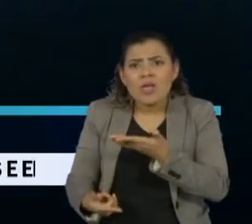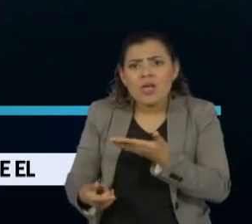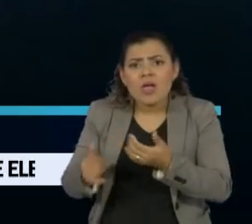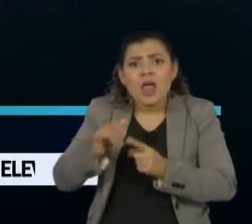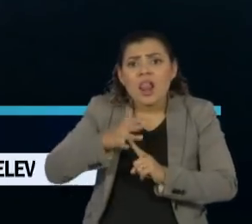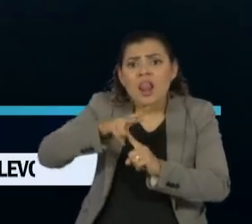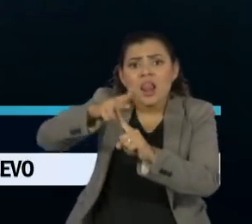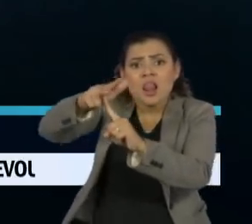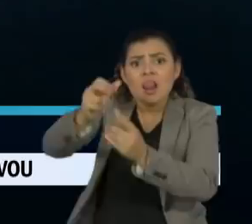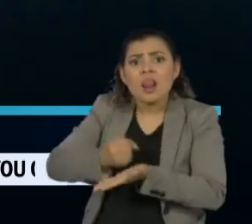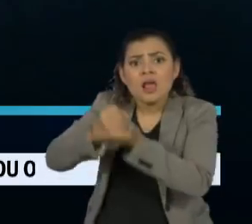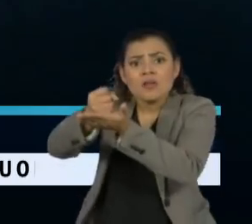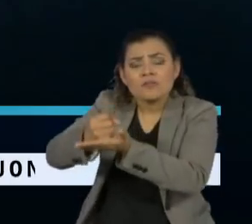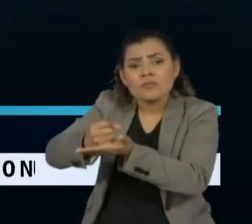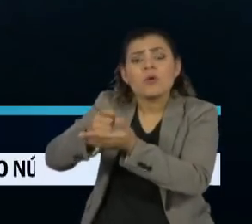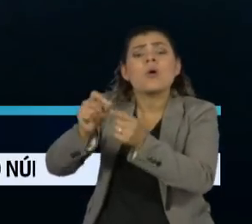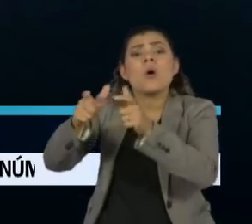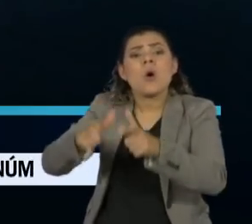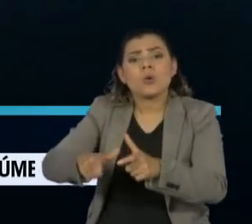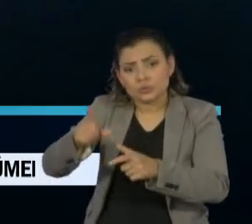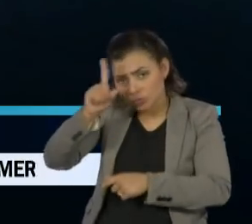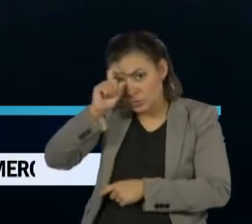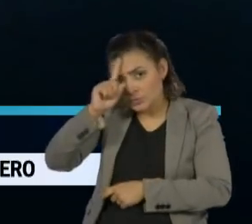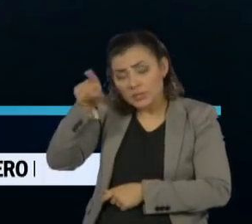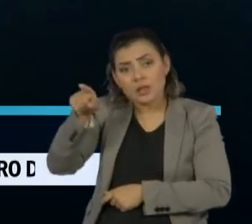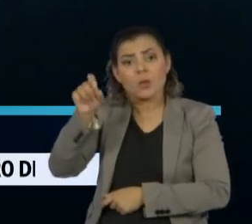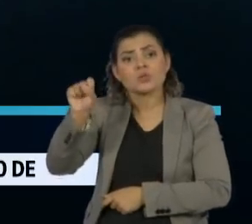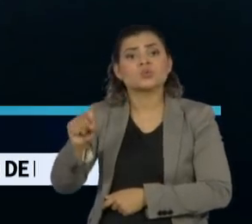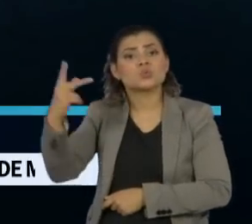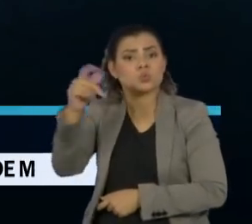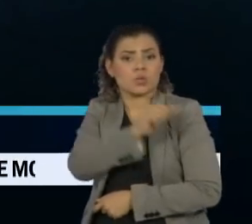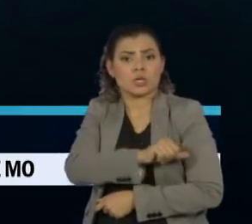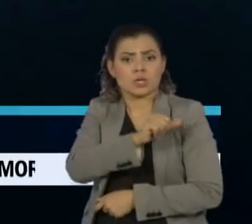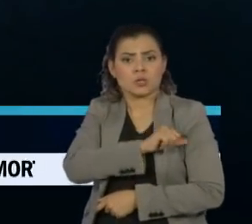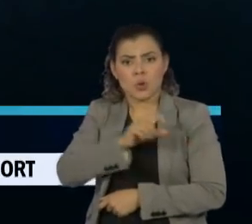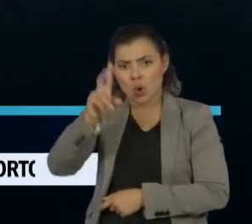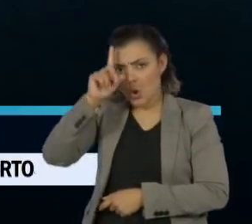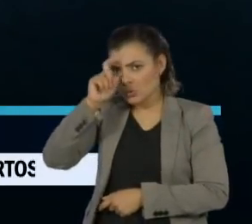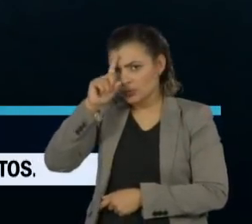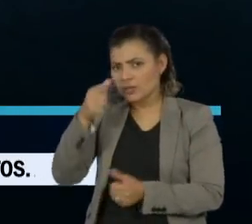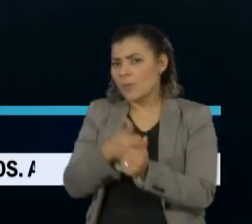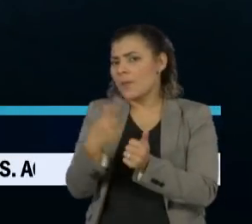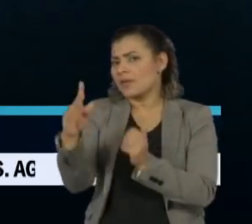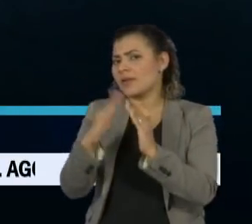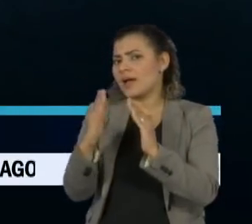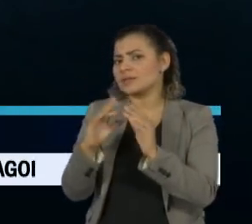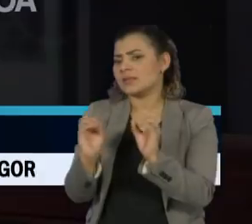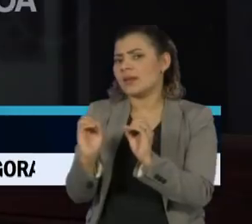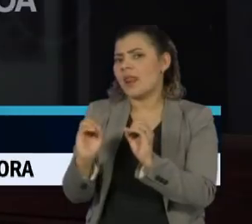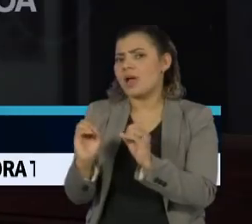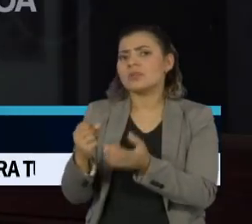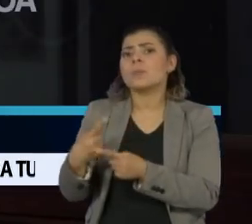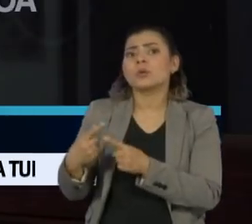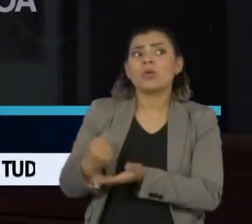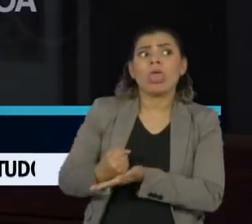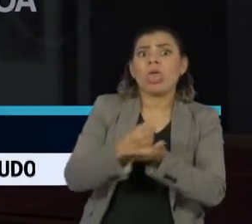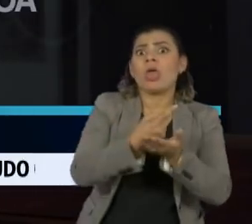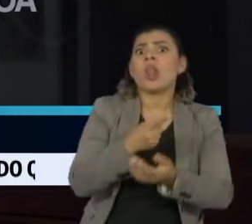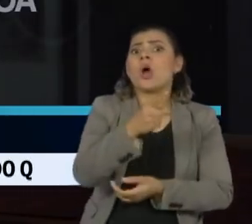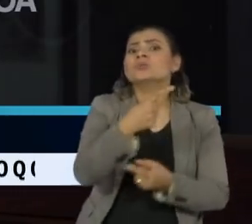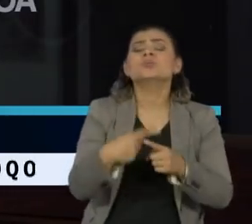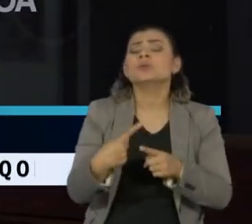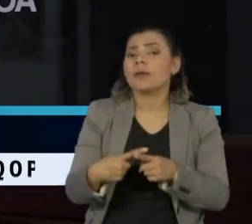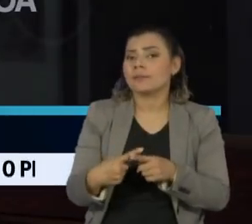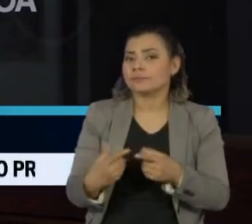helicóptero para o heliporto da Lagoa na zona sul do Rio e não para um hospital mais próximo da comunidade. Para esclarecer os